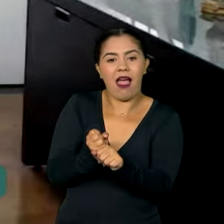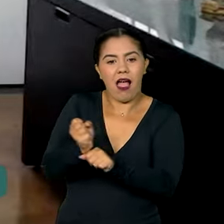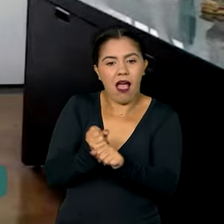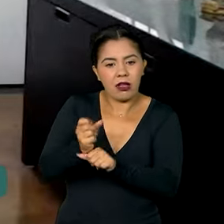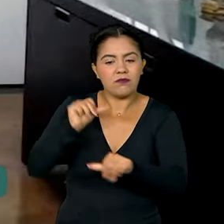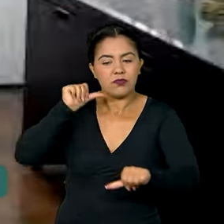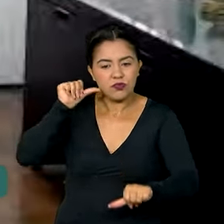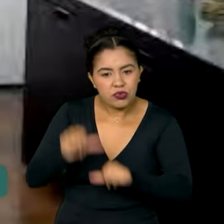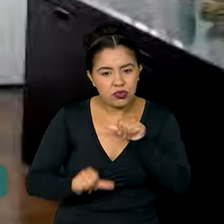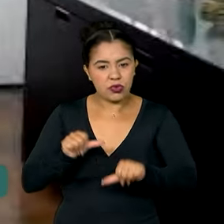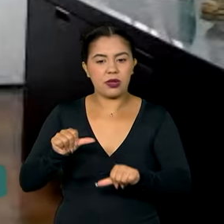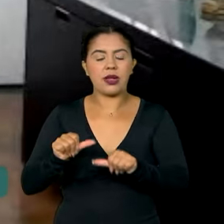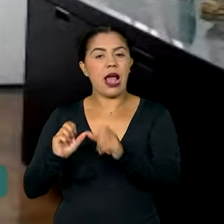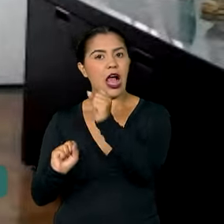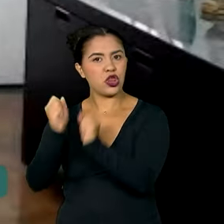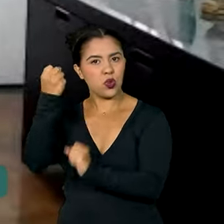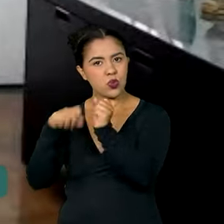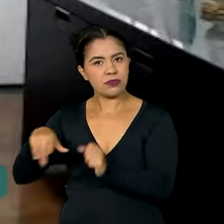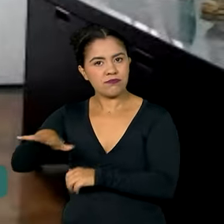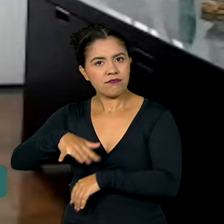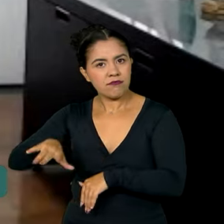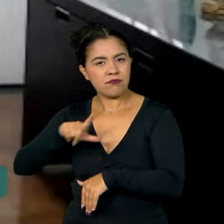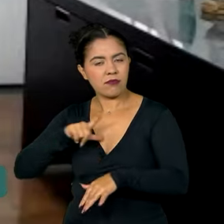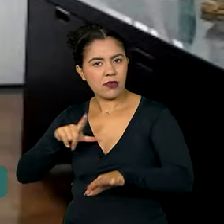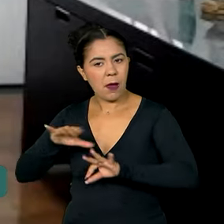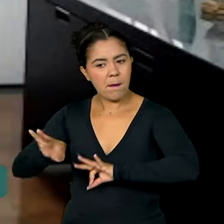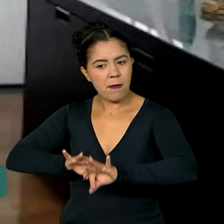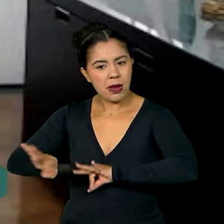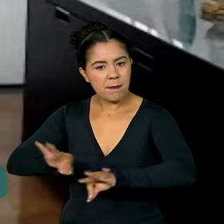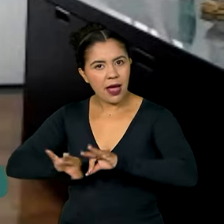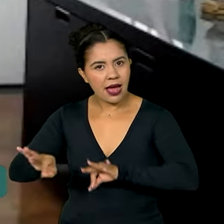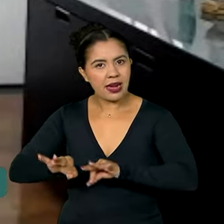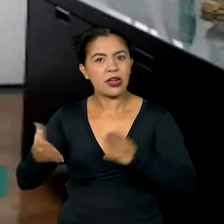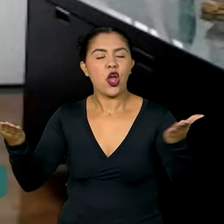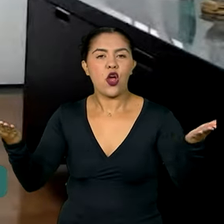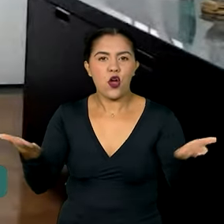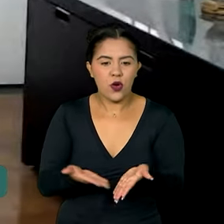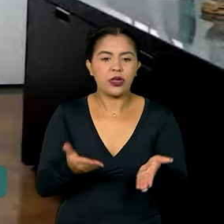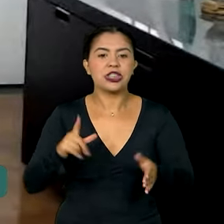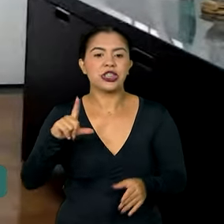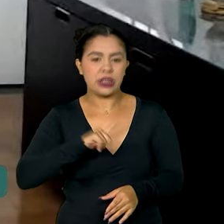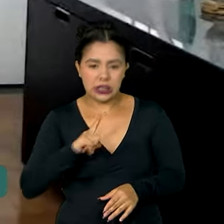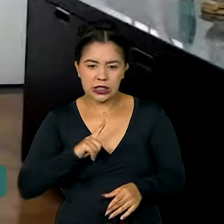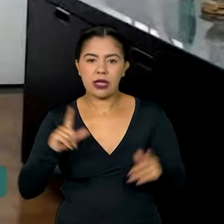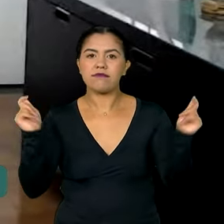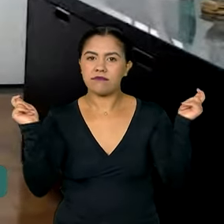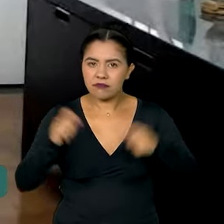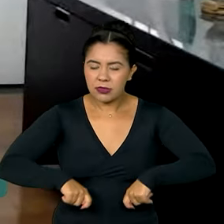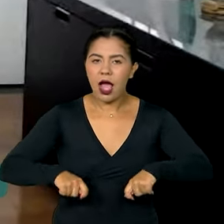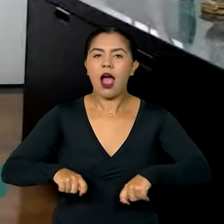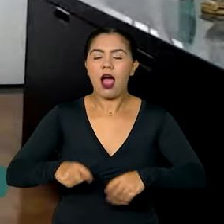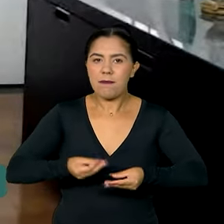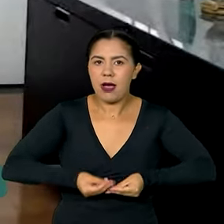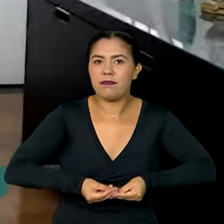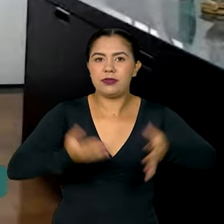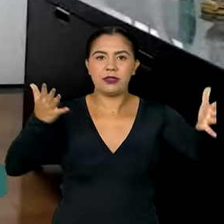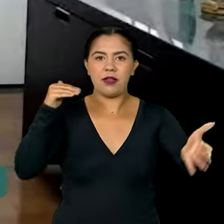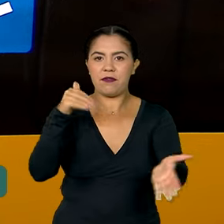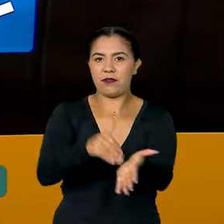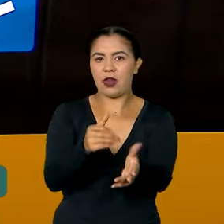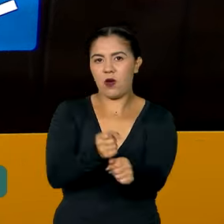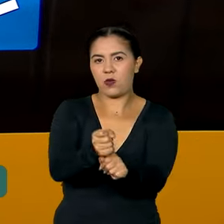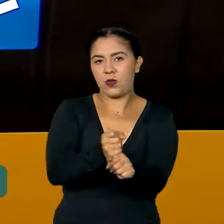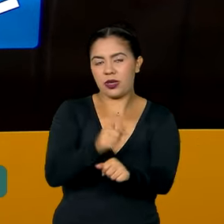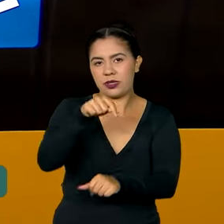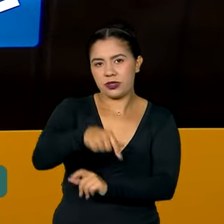A indústria foi se preparando, gerando esse estoque e hoje ela tem estoque suficiente, tem capacidade para entregar até o final do ano.